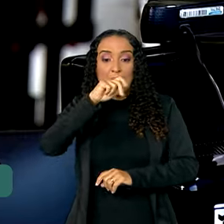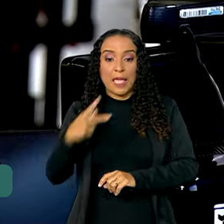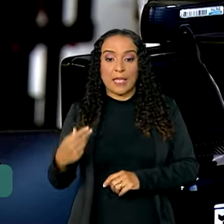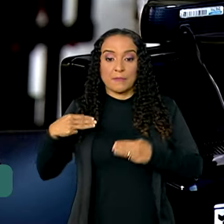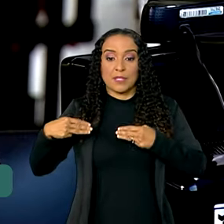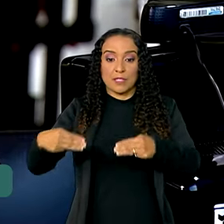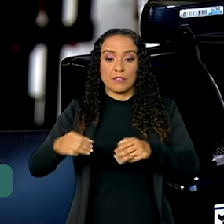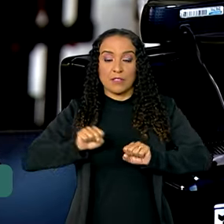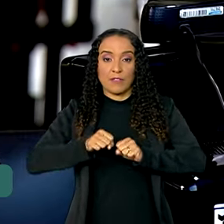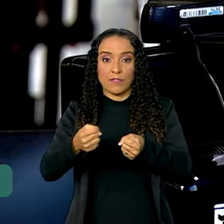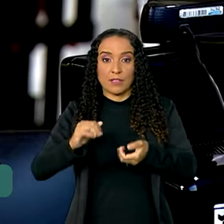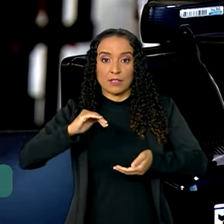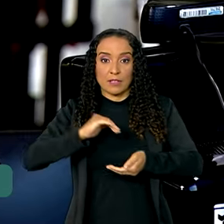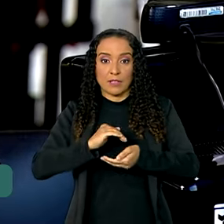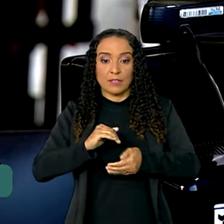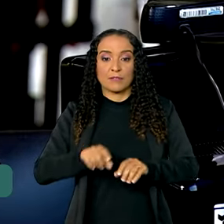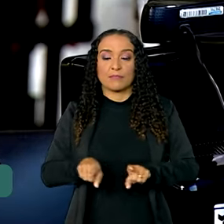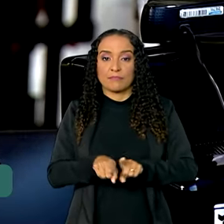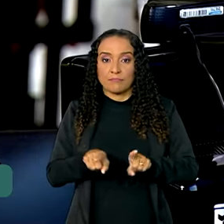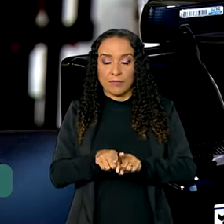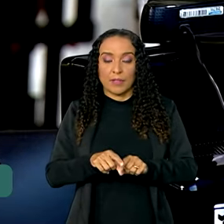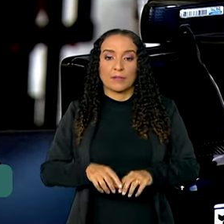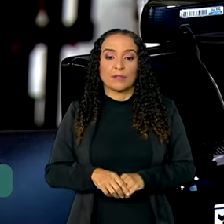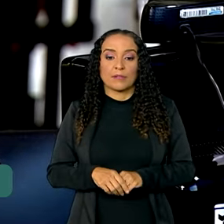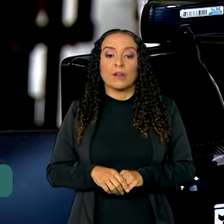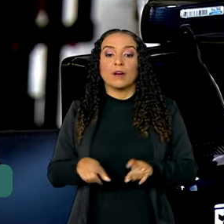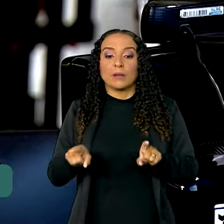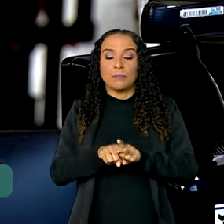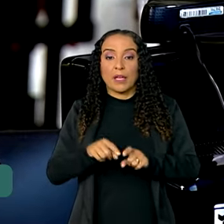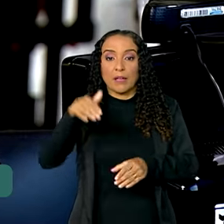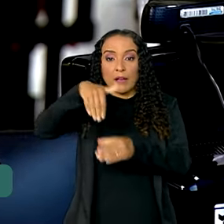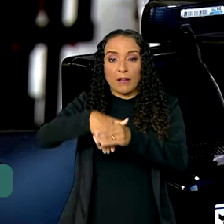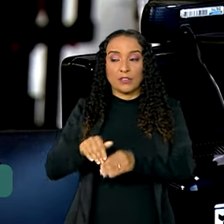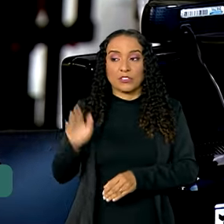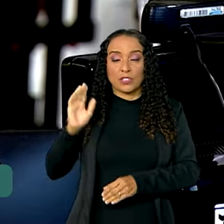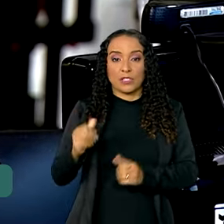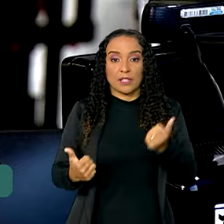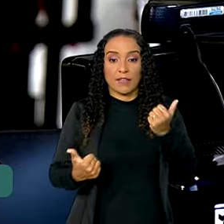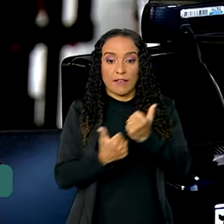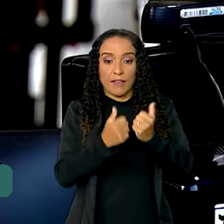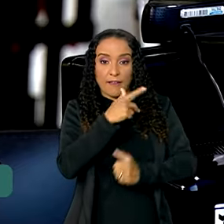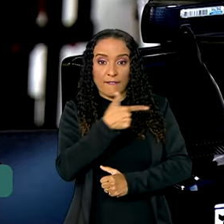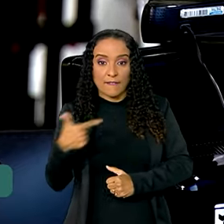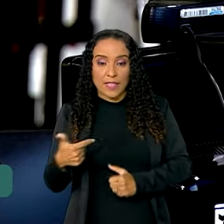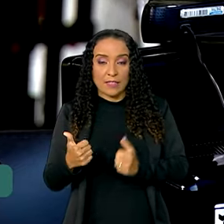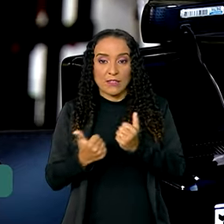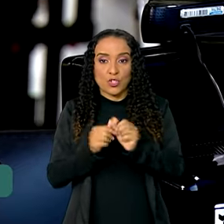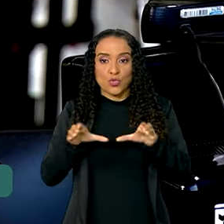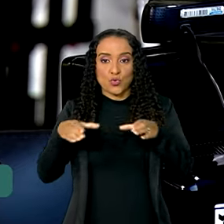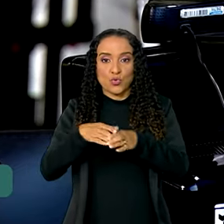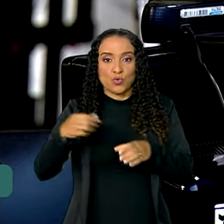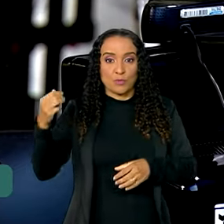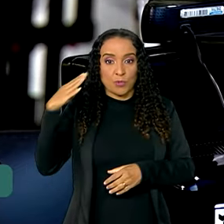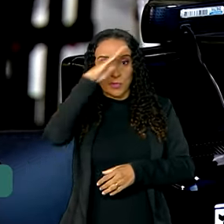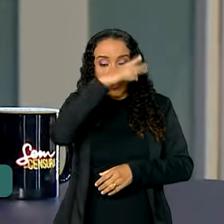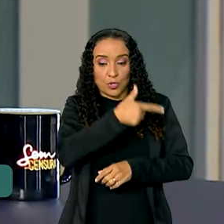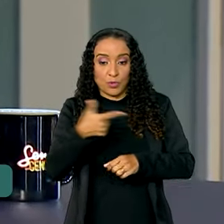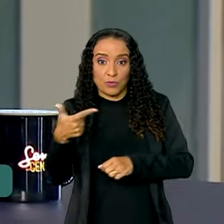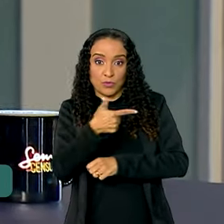e da Casa Civil no governo anterior, e também candidato a vice-presidente na chapa de Bolsonaro em 2022.